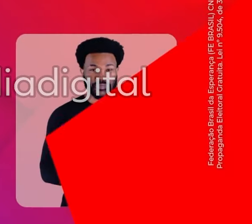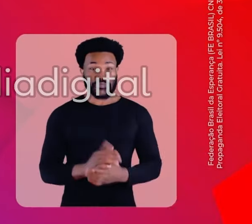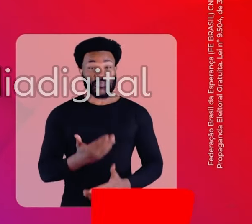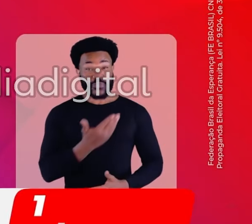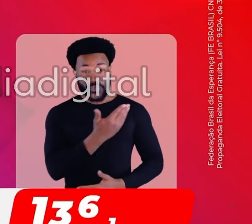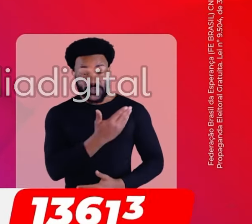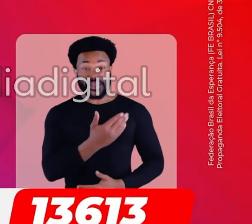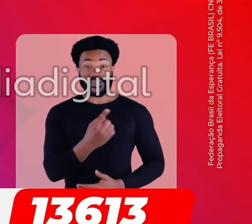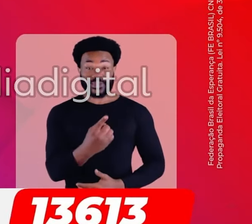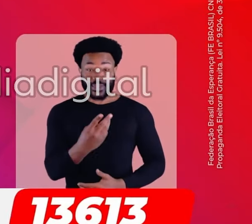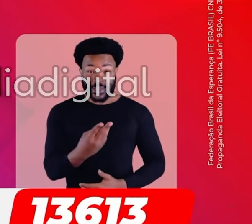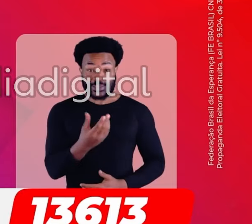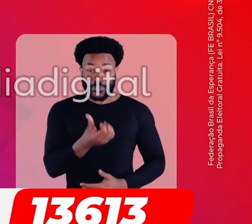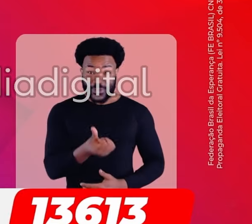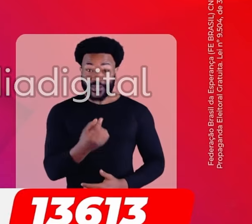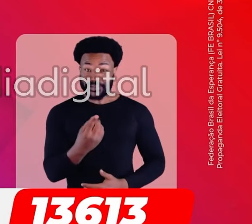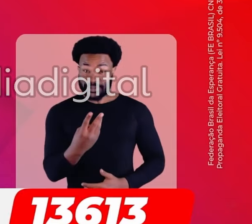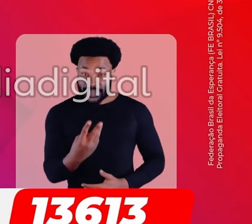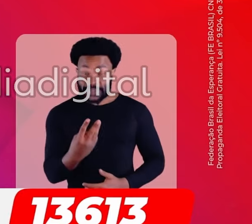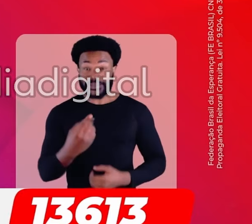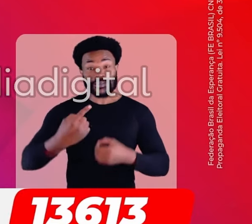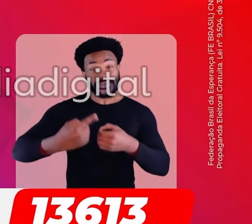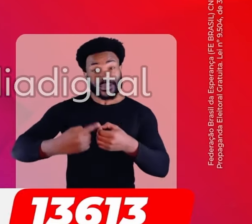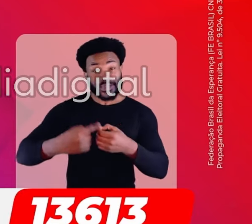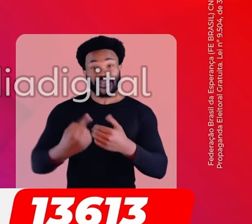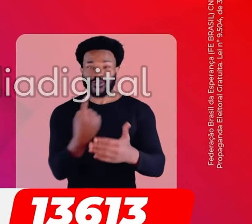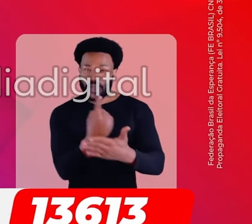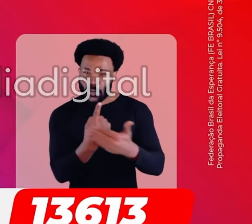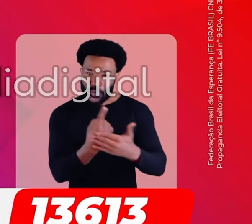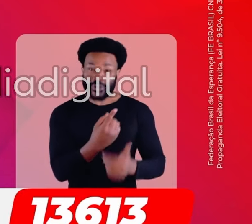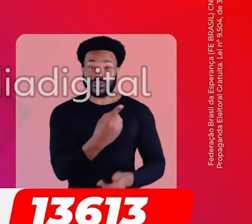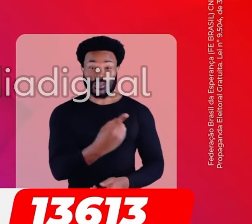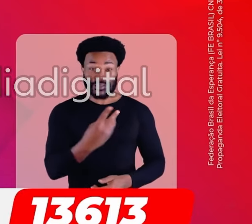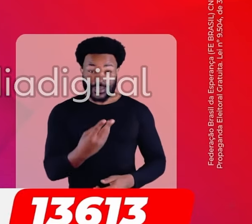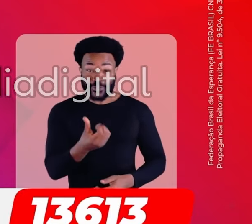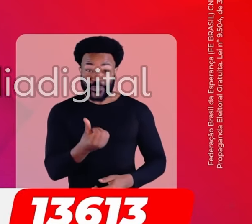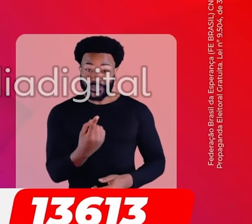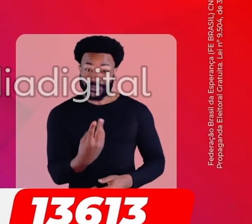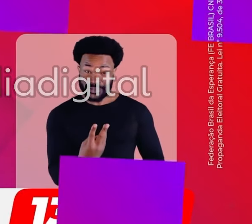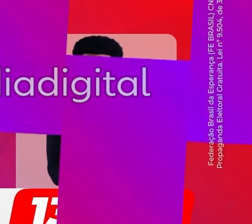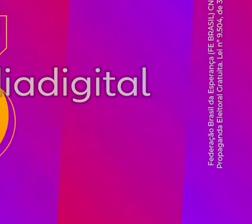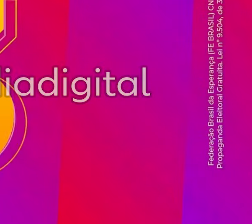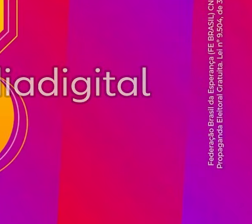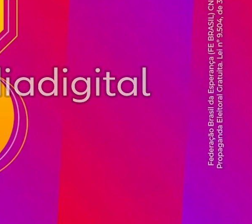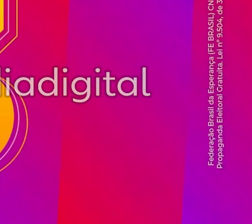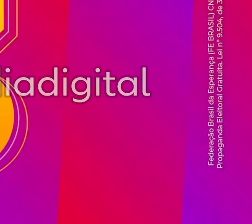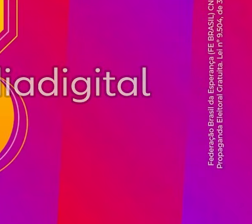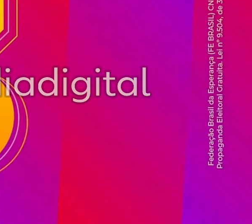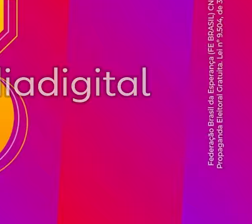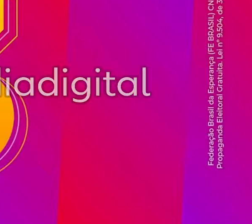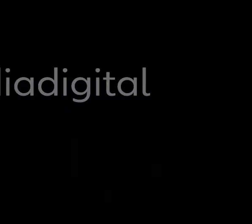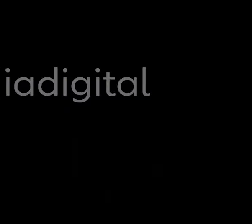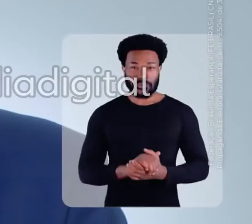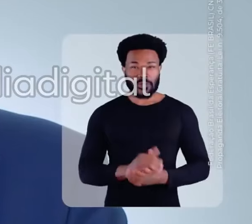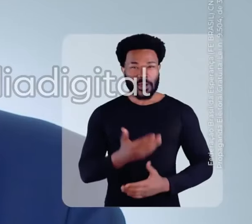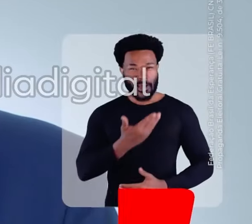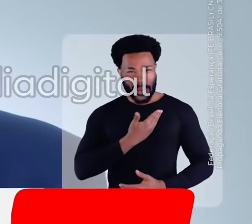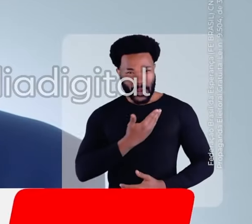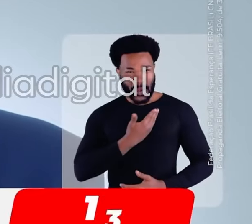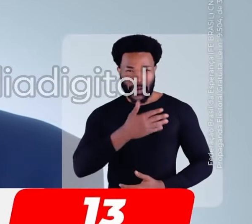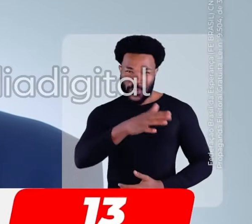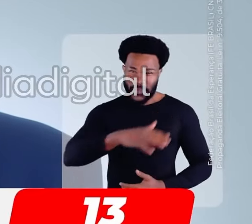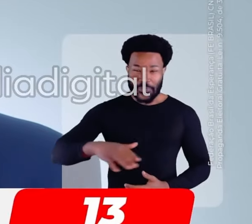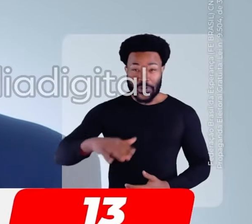Vereador Manuel Del Rio, 13613, por uma cidade acolhedora, 13613. 13! Minhas